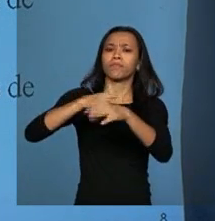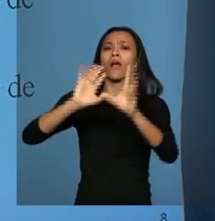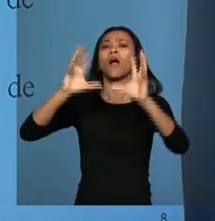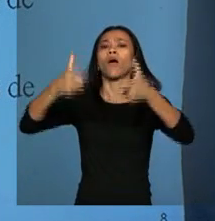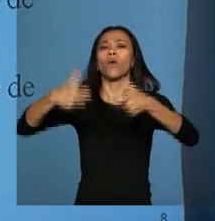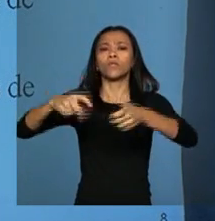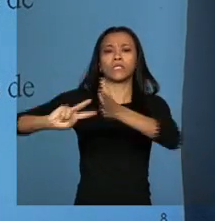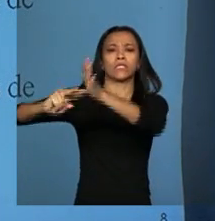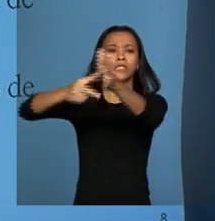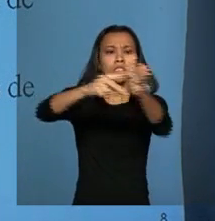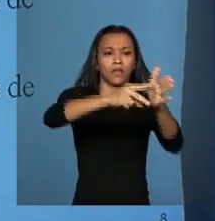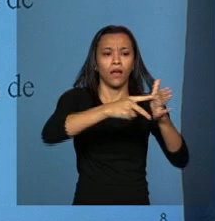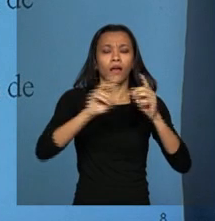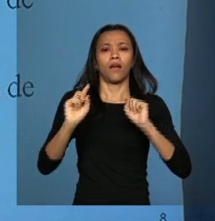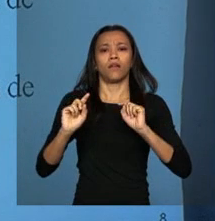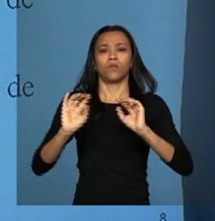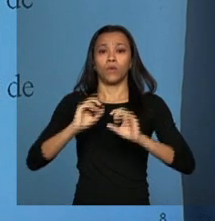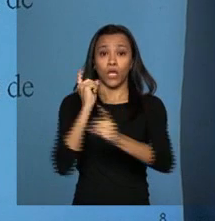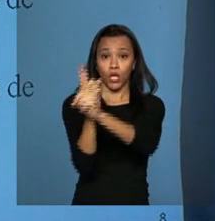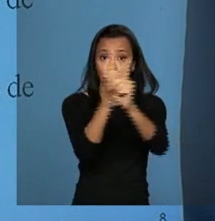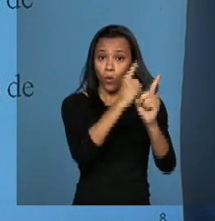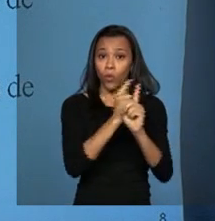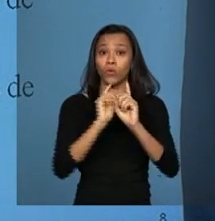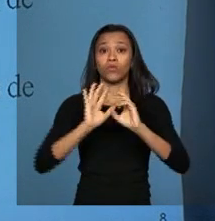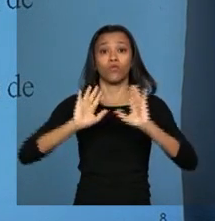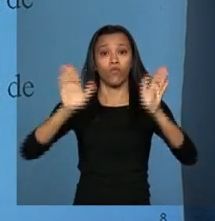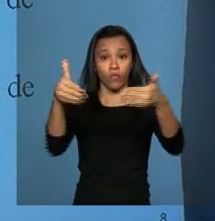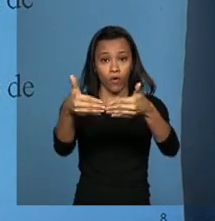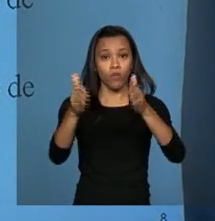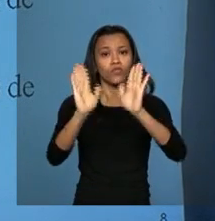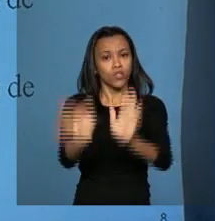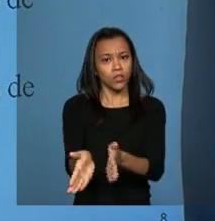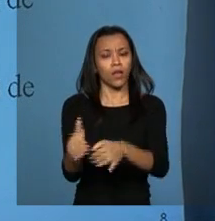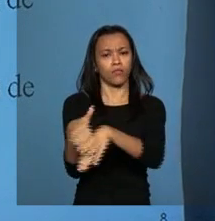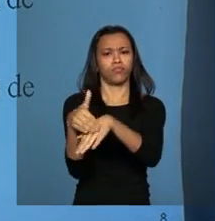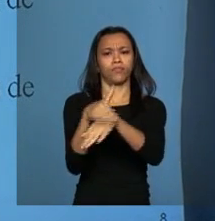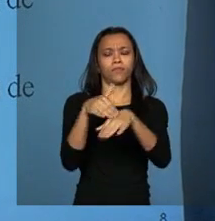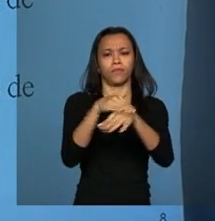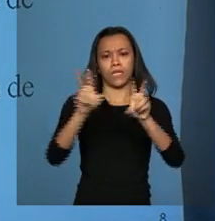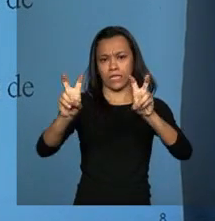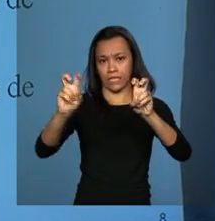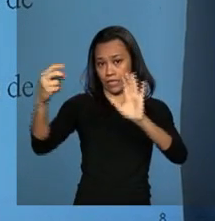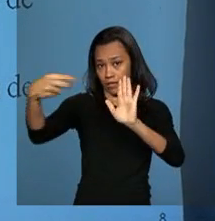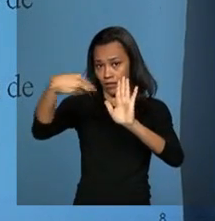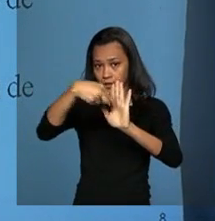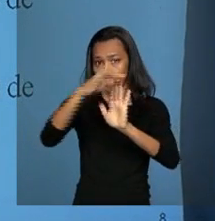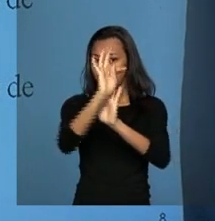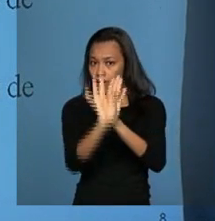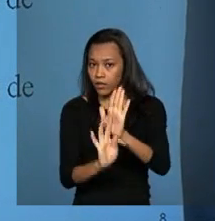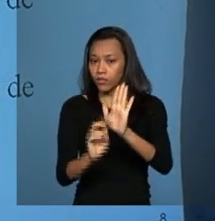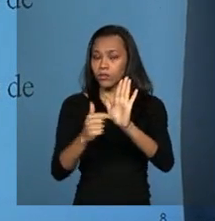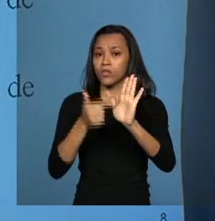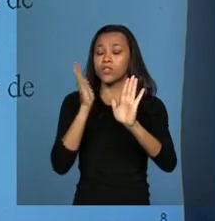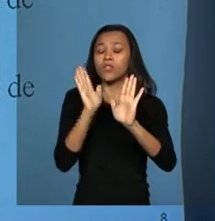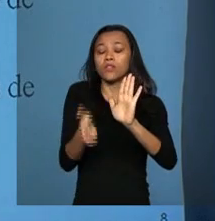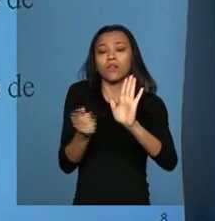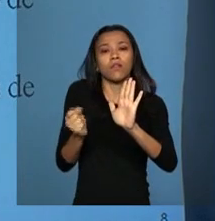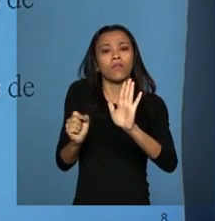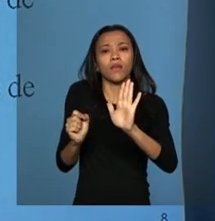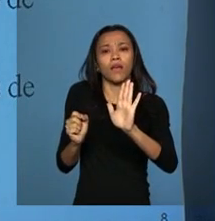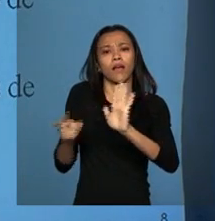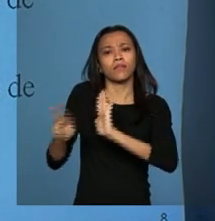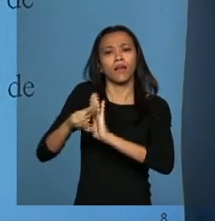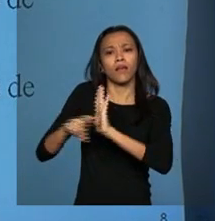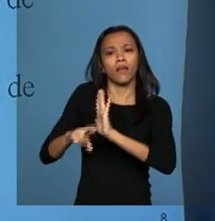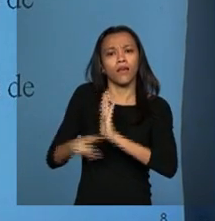empregadores e tudo mais. Ele foi incorporado ao contexto, a regra do servidor público, mas